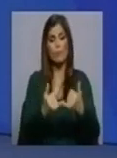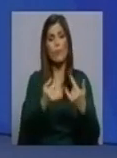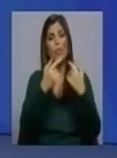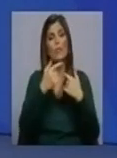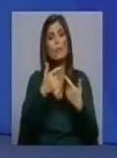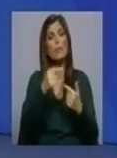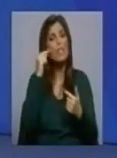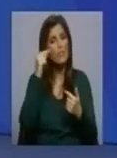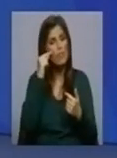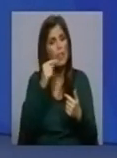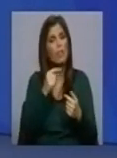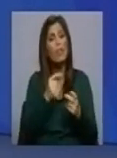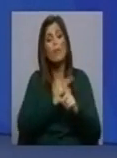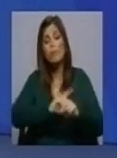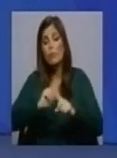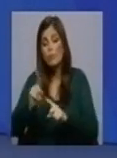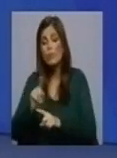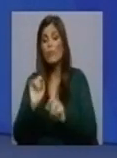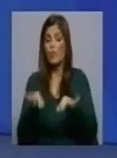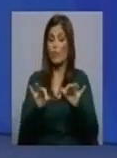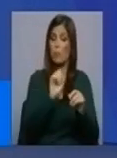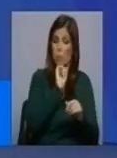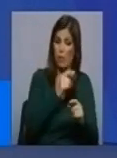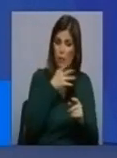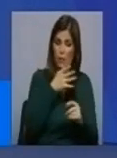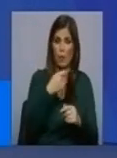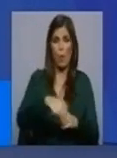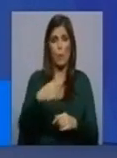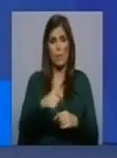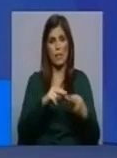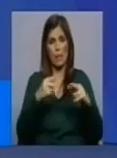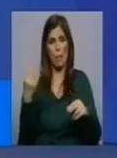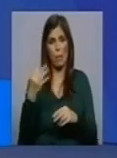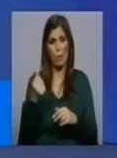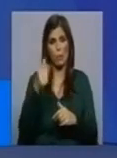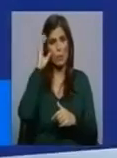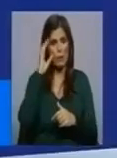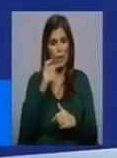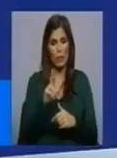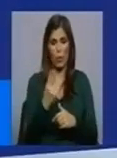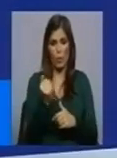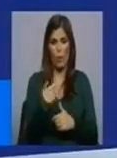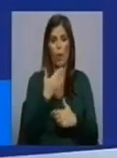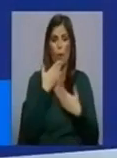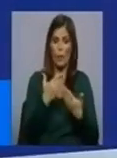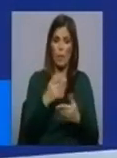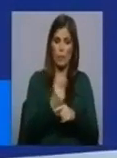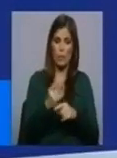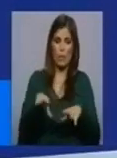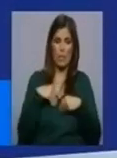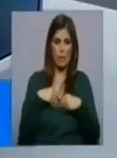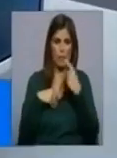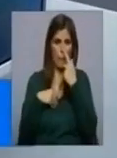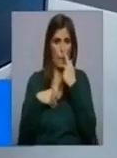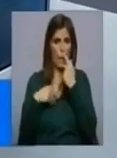restrições podem ou não ser levantadas. Está neste jornal o Presidente da Câmara do Porto. Boa tarde, Rui Moreira. Obrigado por ter aceitado o nosso convite.